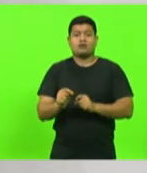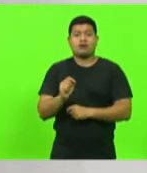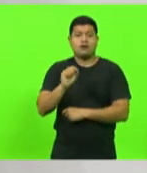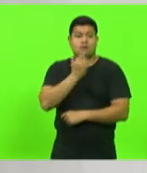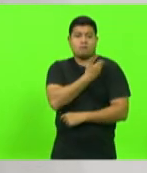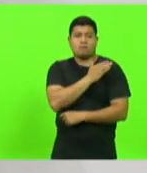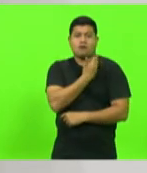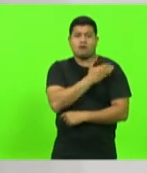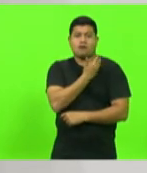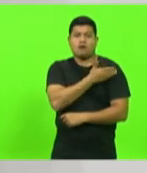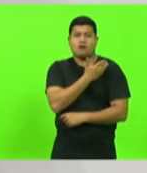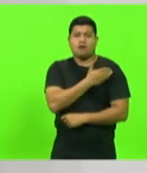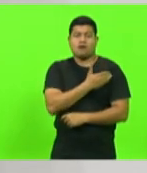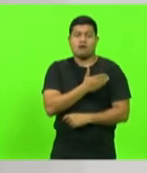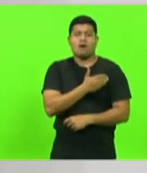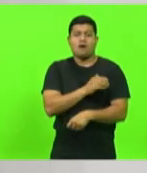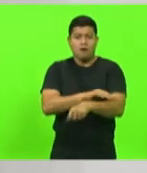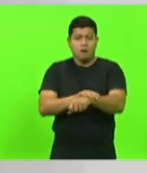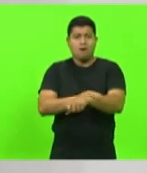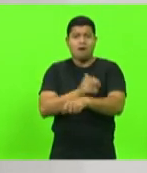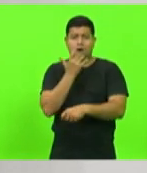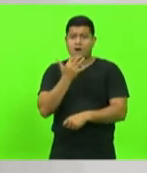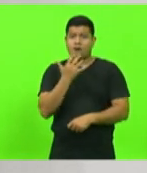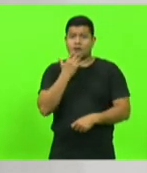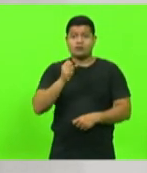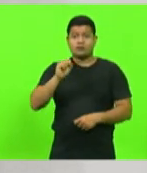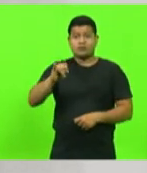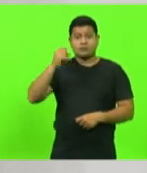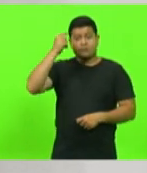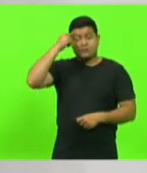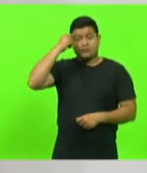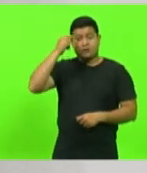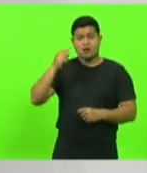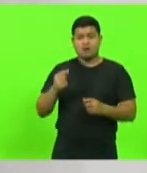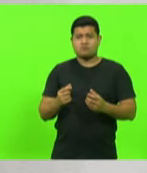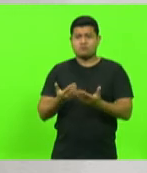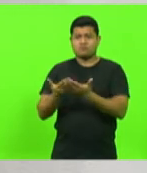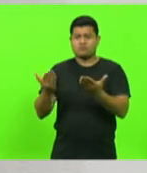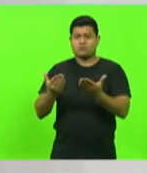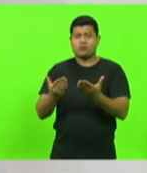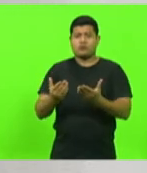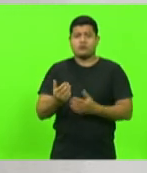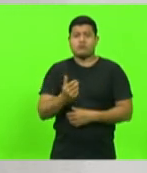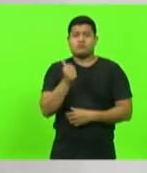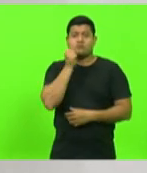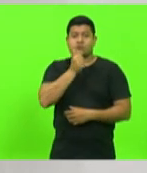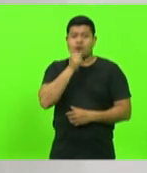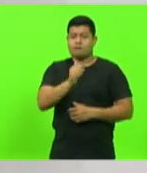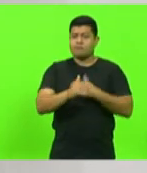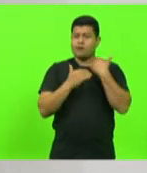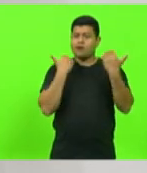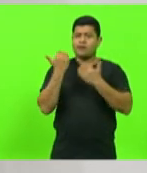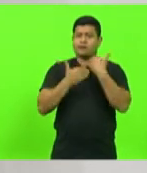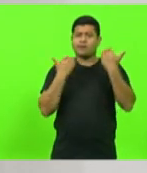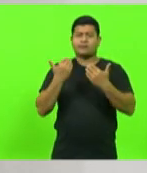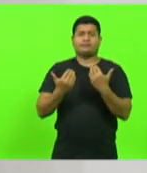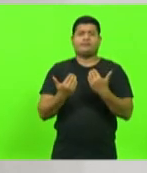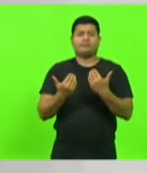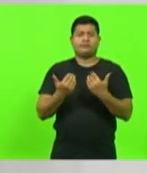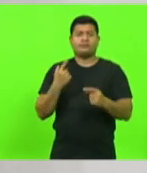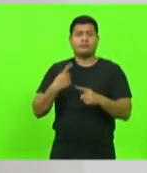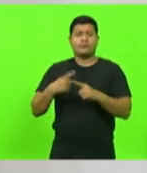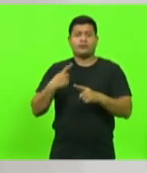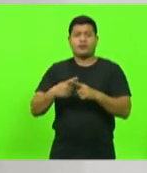Se pensarmos nos números de todas as mulheres que morreram, que foram assassinadas no Brasil, 75